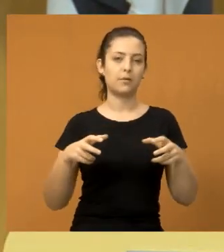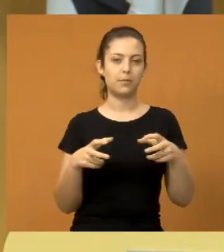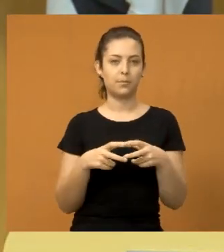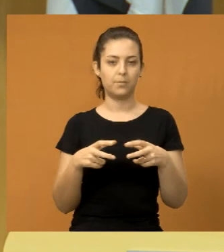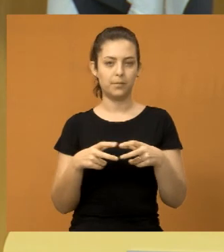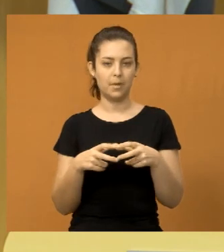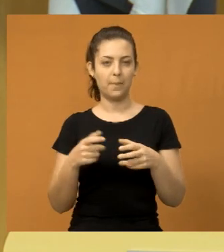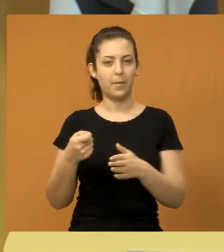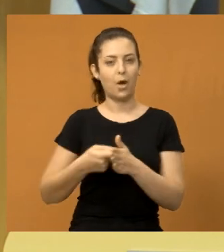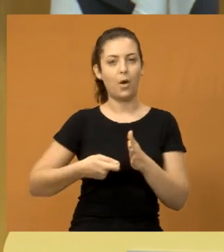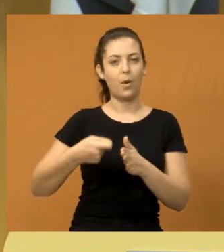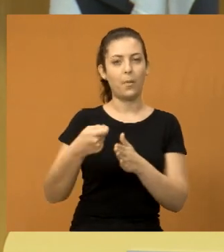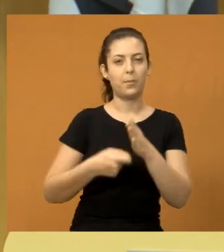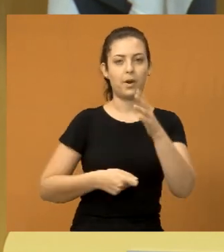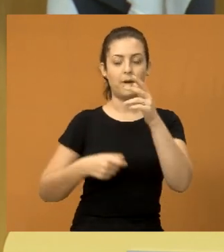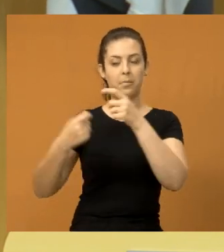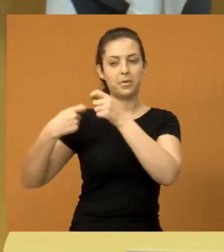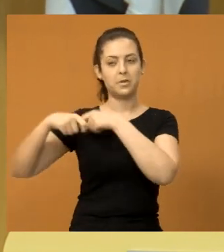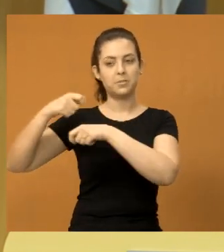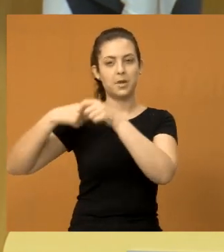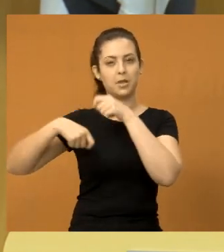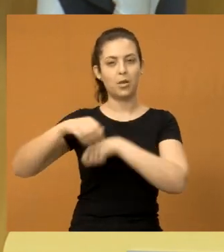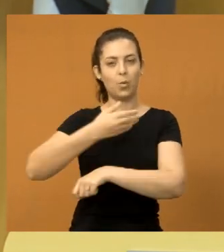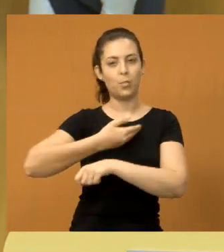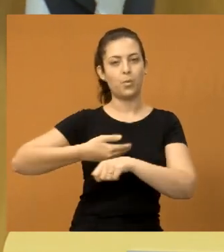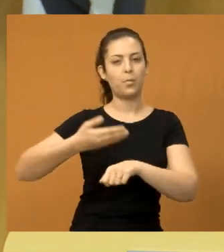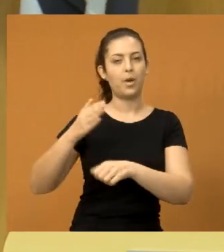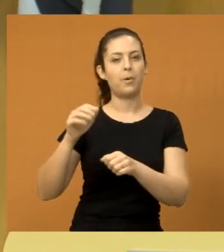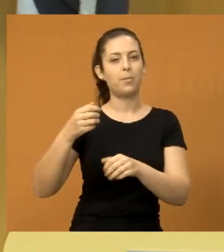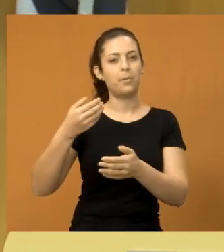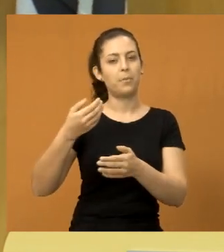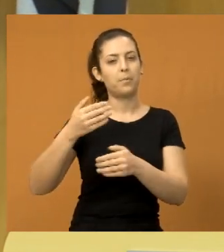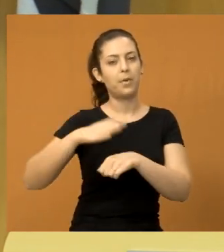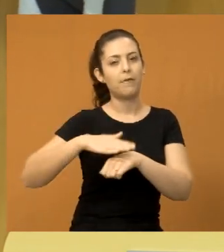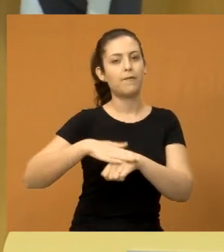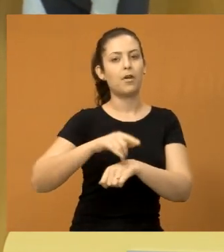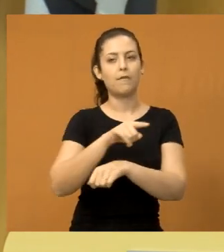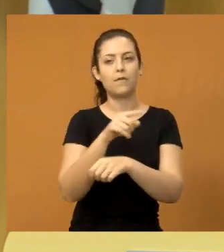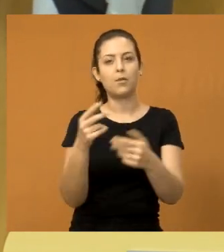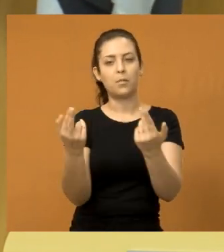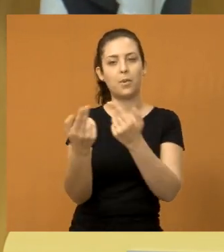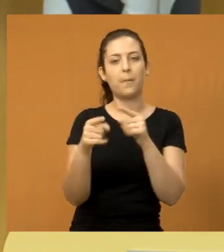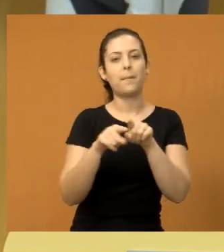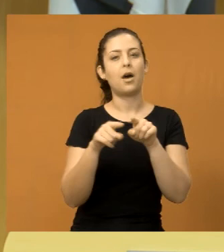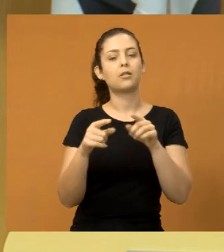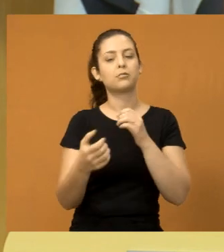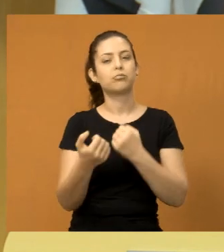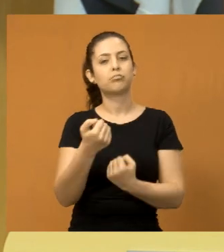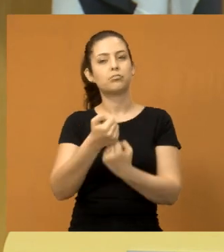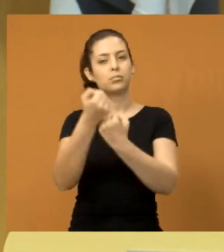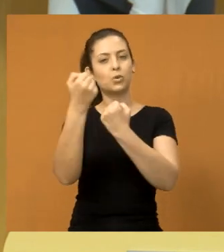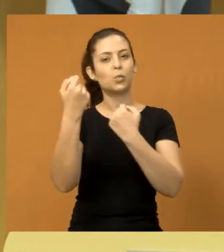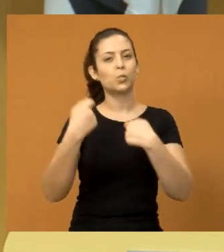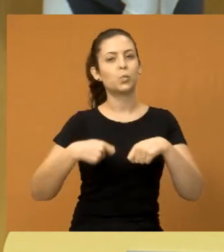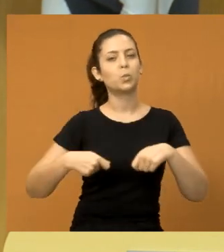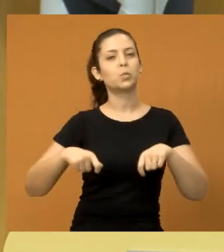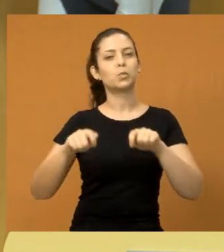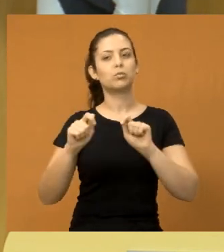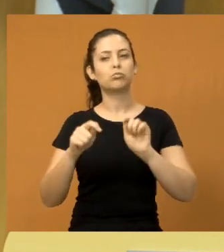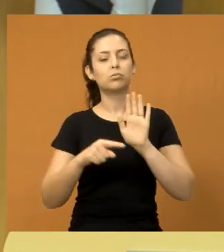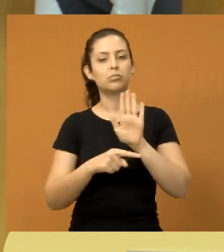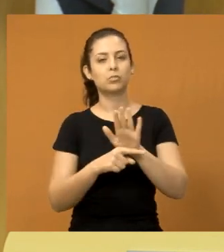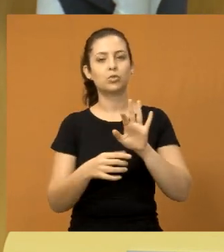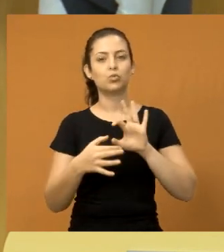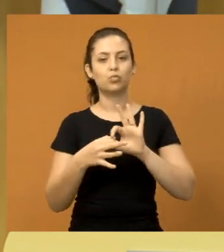Municipal, para cobrar o Executivo. Então, nós cobramos também, assim como vocês, municípios, mas contem com a gente, aquilo que estiver no alcance,